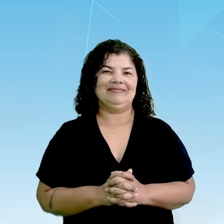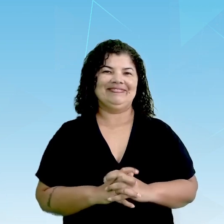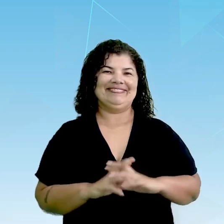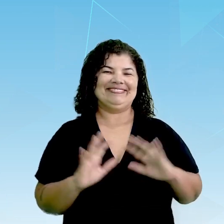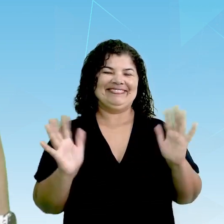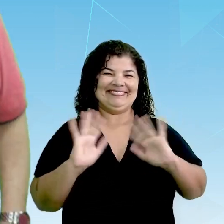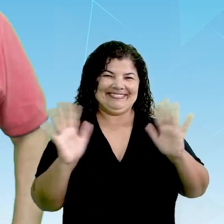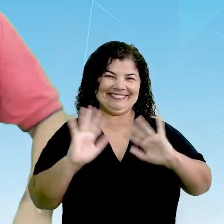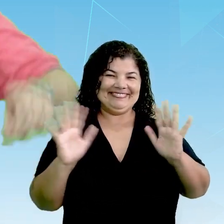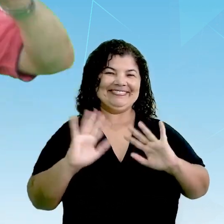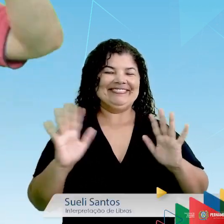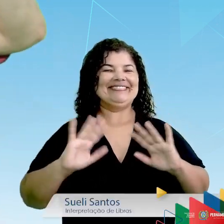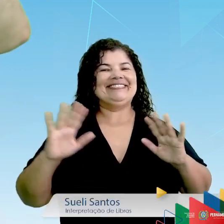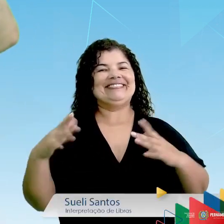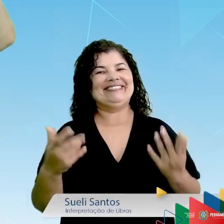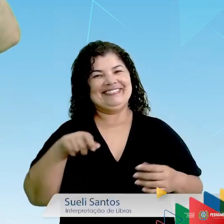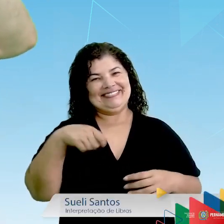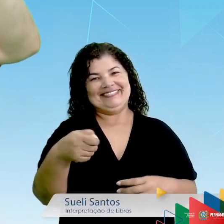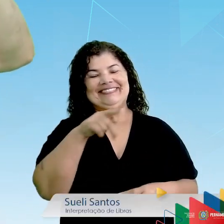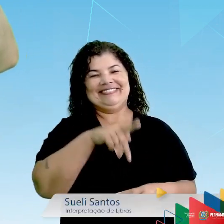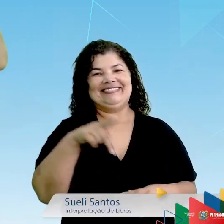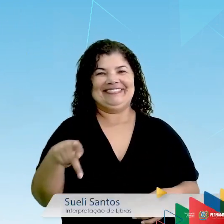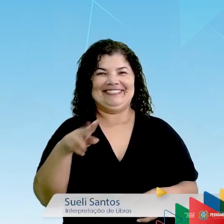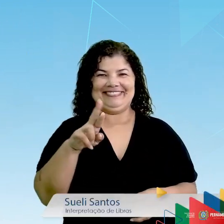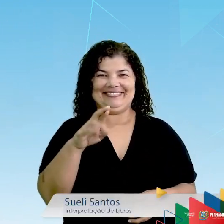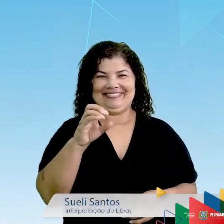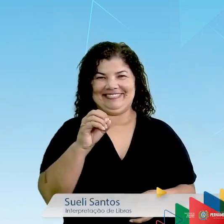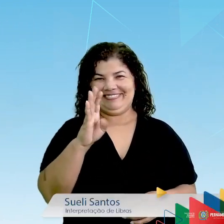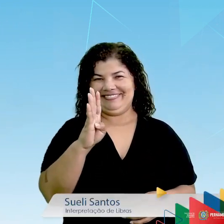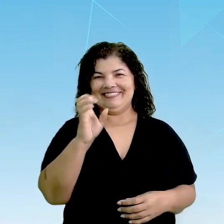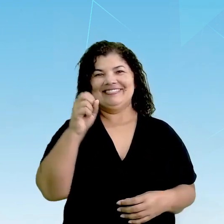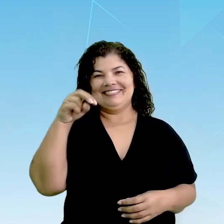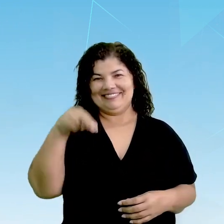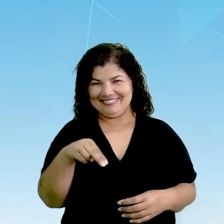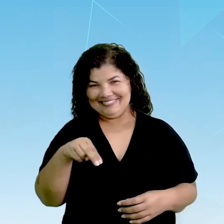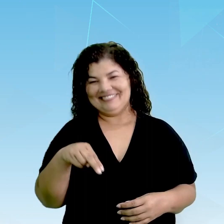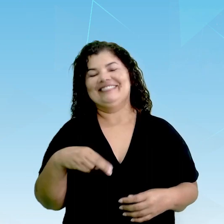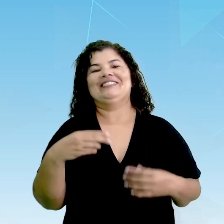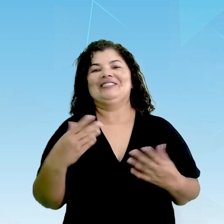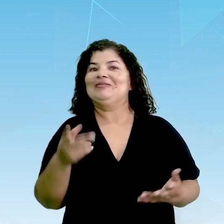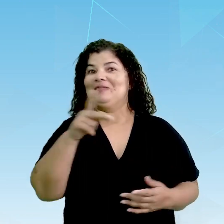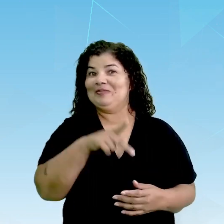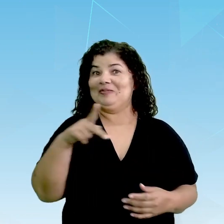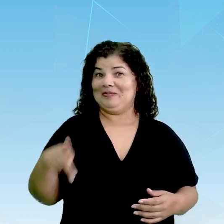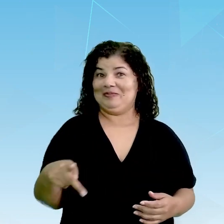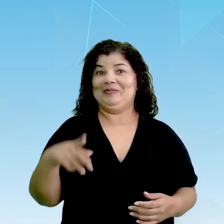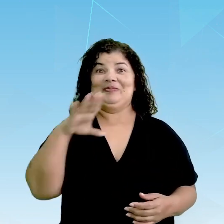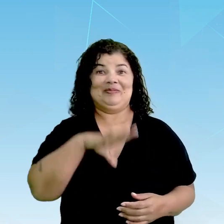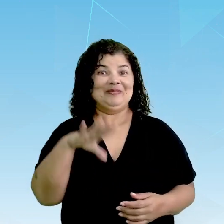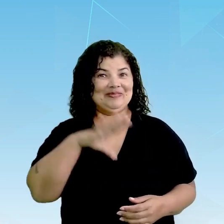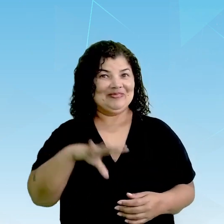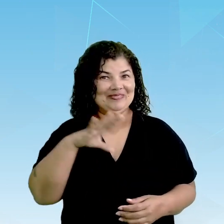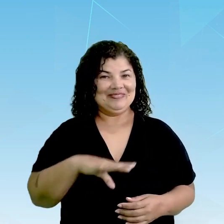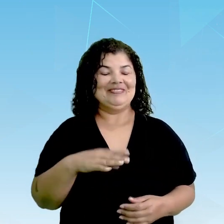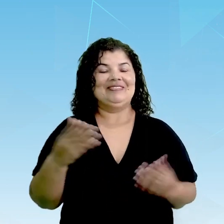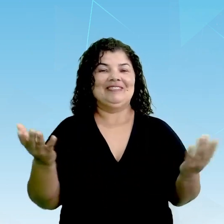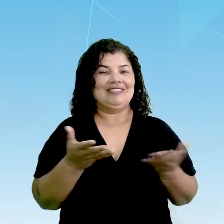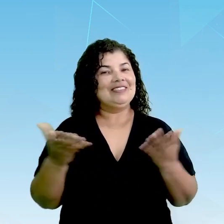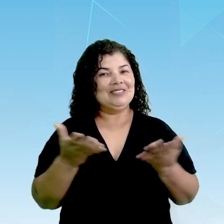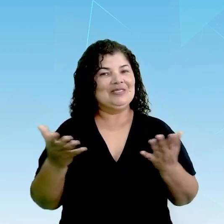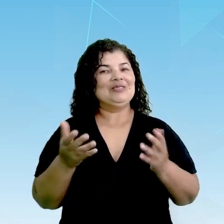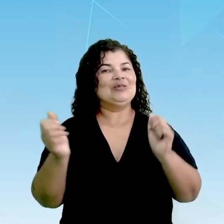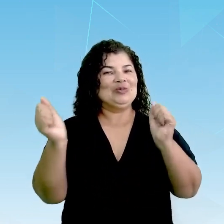Olá, estudantes! Eu sou o professor Robson Salmo Tavares, professor de língua portuguesa, e hoje,